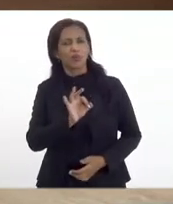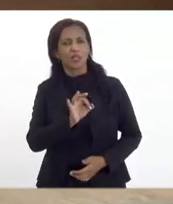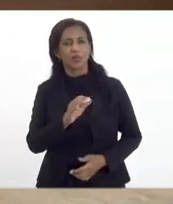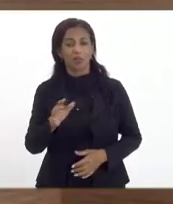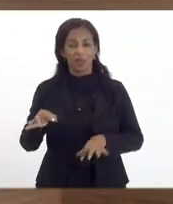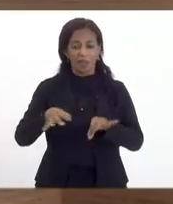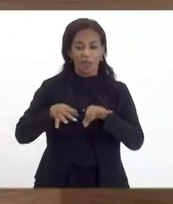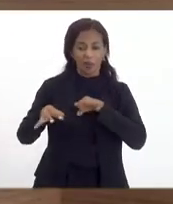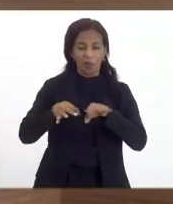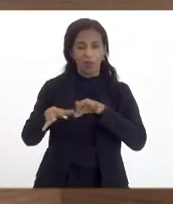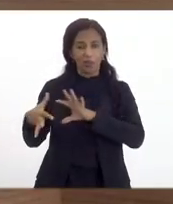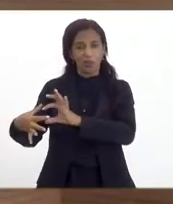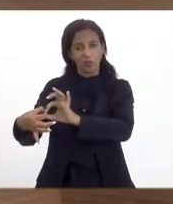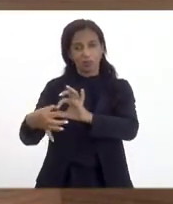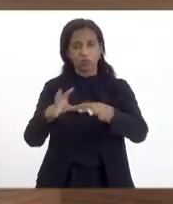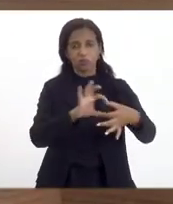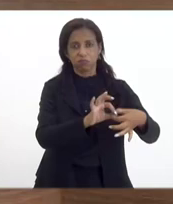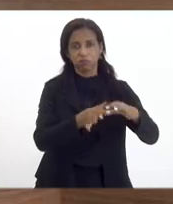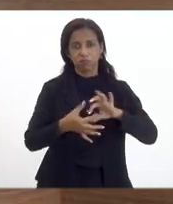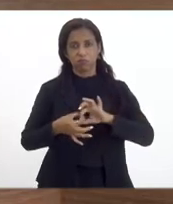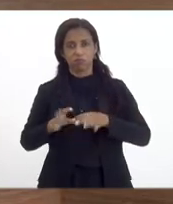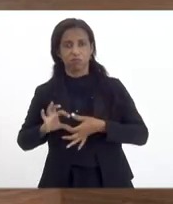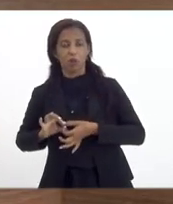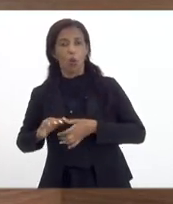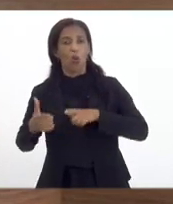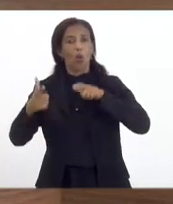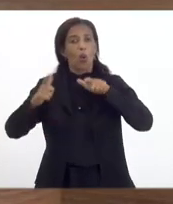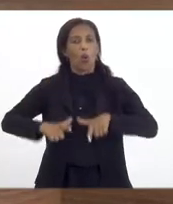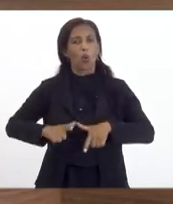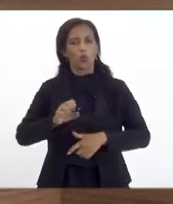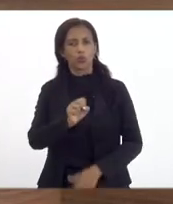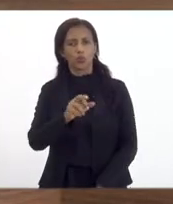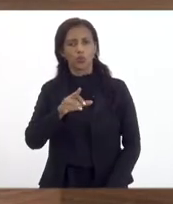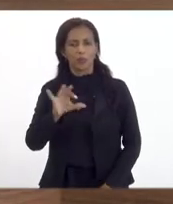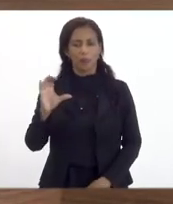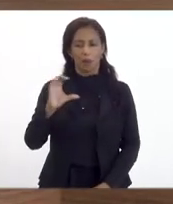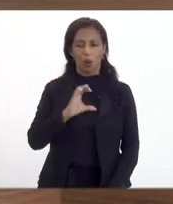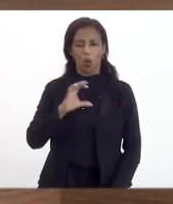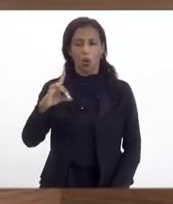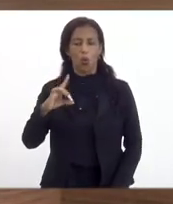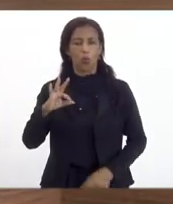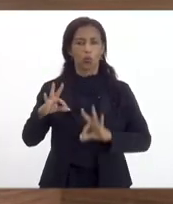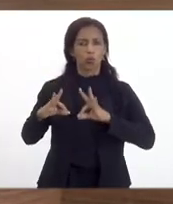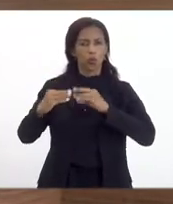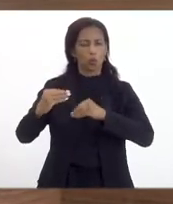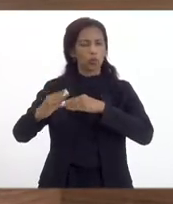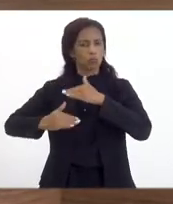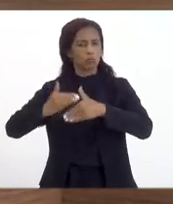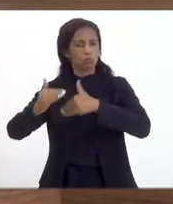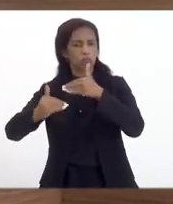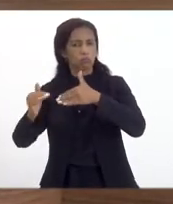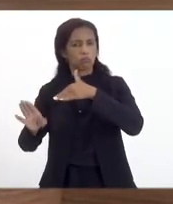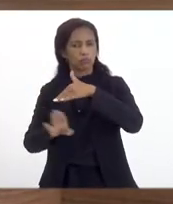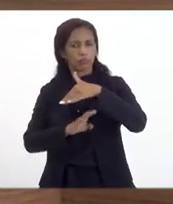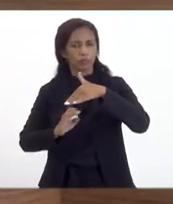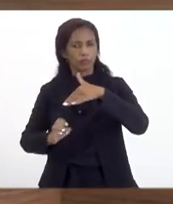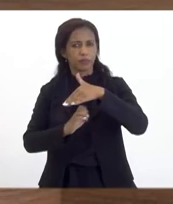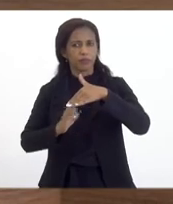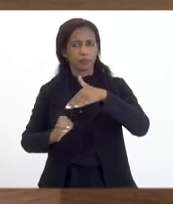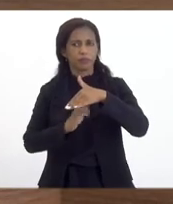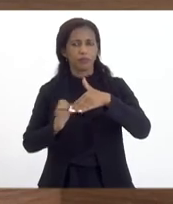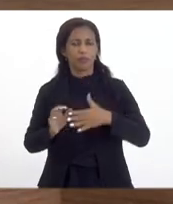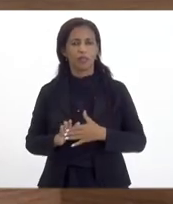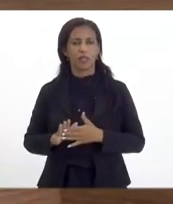projeto de encadeamento produtivo onde o SEBRAE coordena todo esse desenvolvimento das empresas através